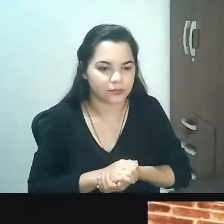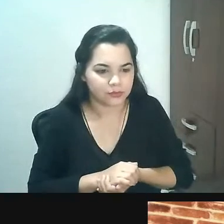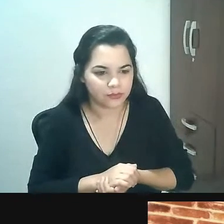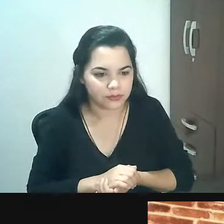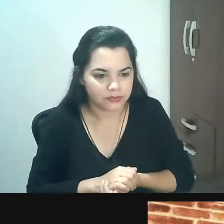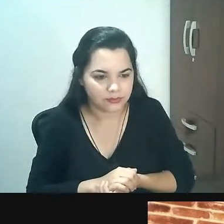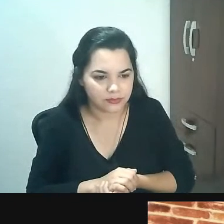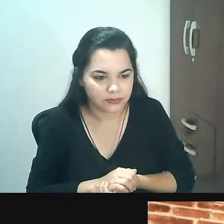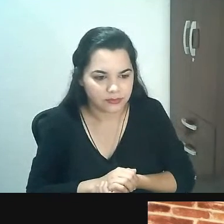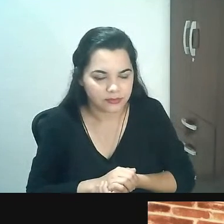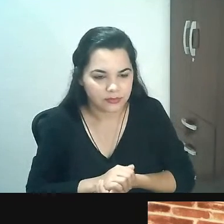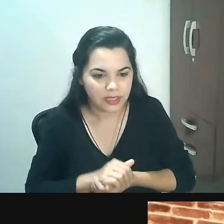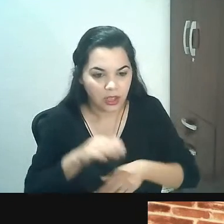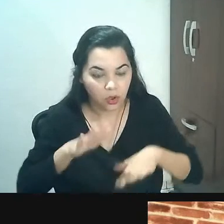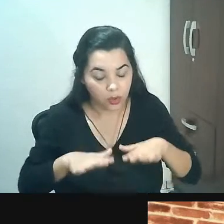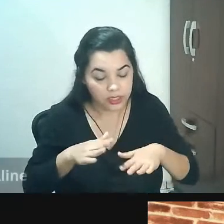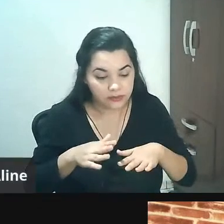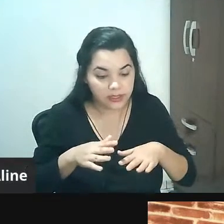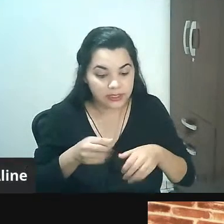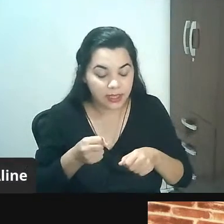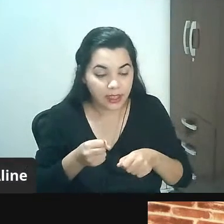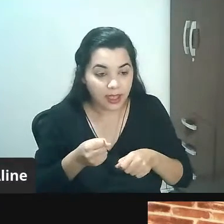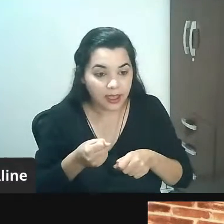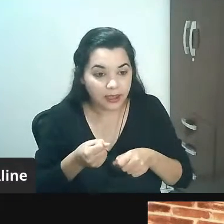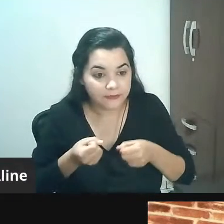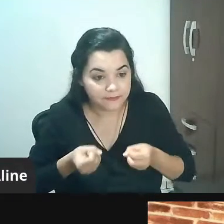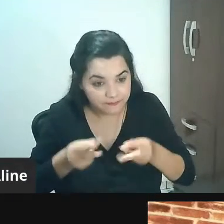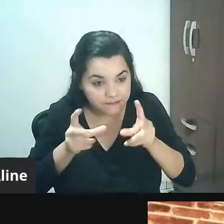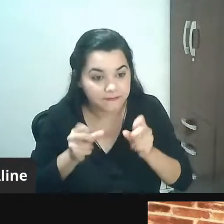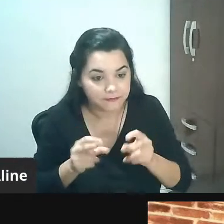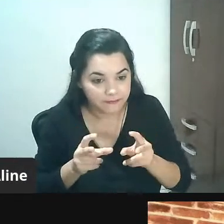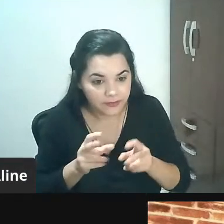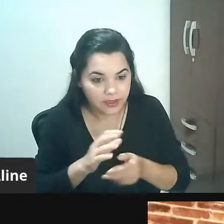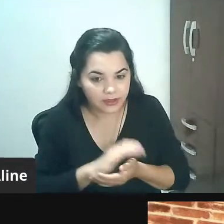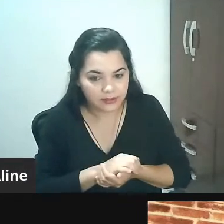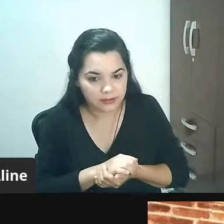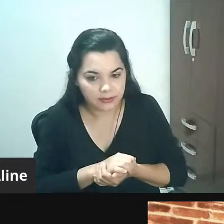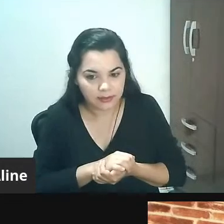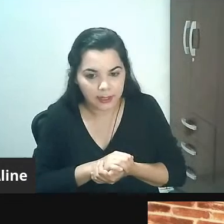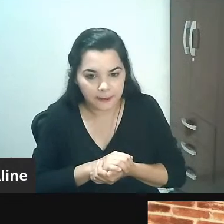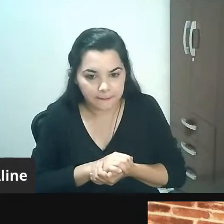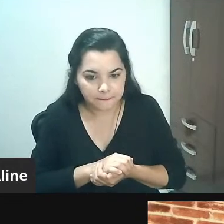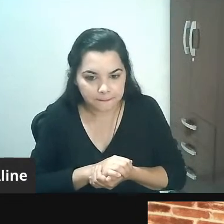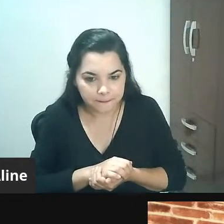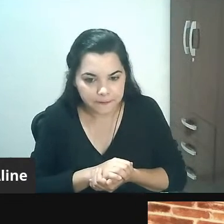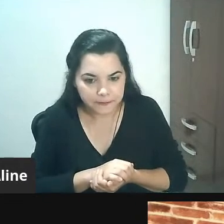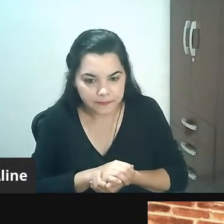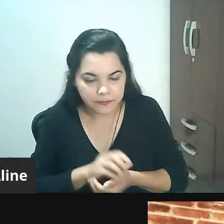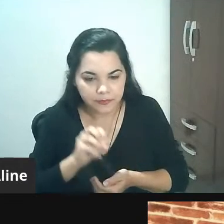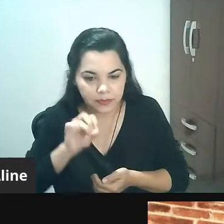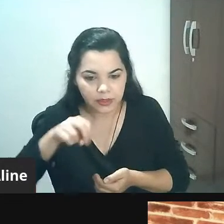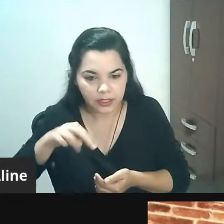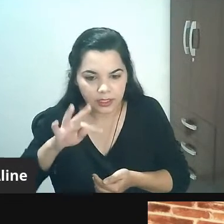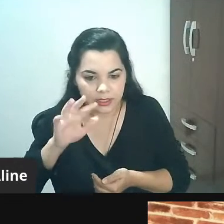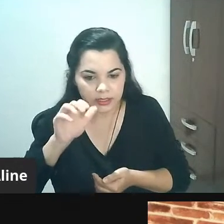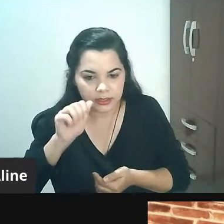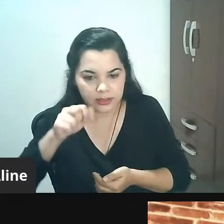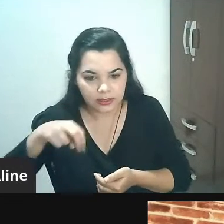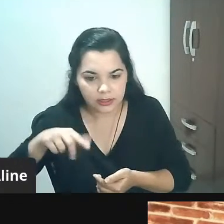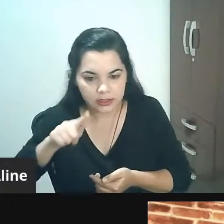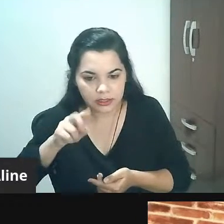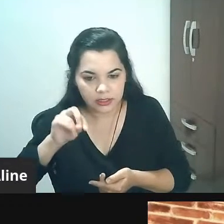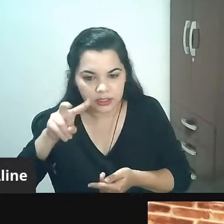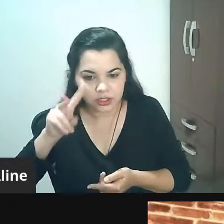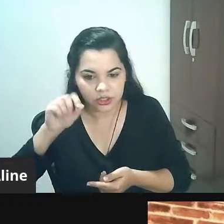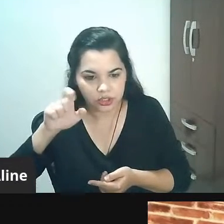venda de serviços né quer dizer o intangível eu vendo por exemplo treinamentos eu vendo